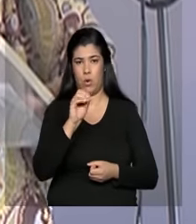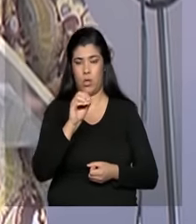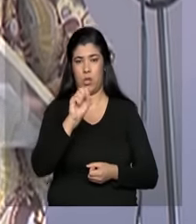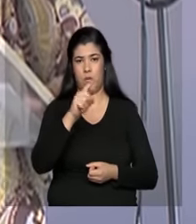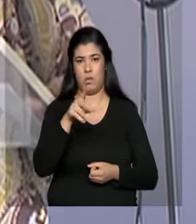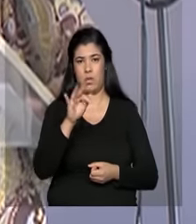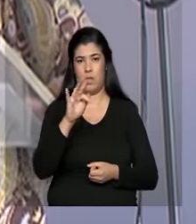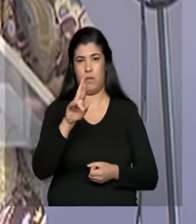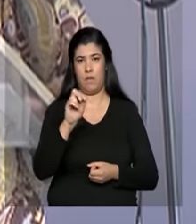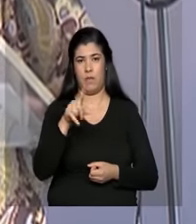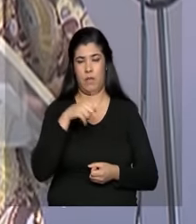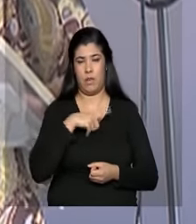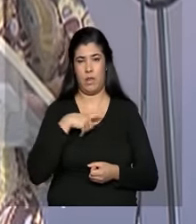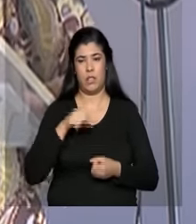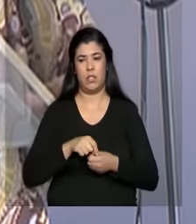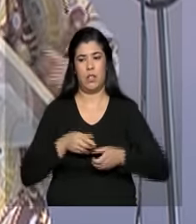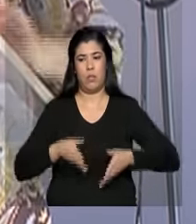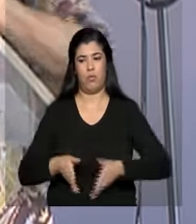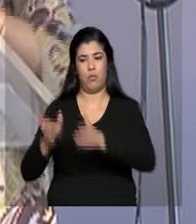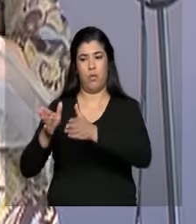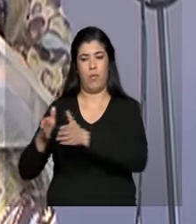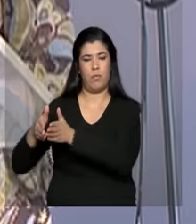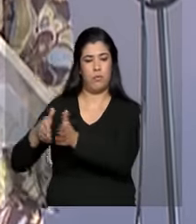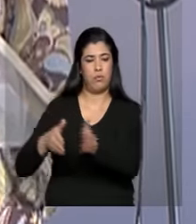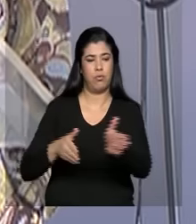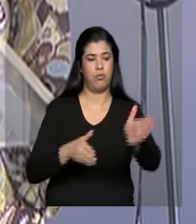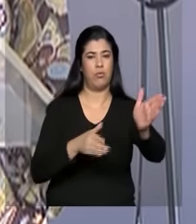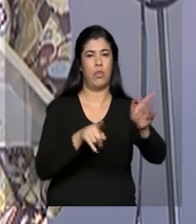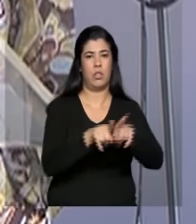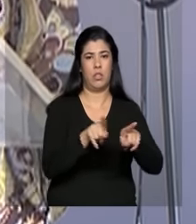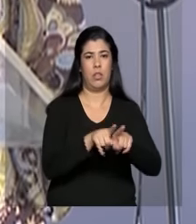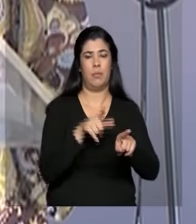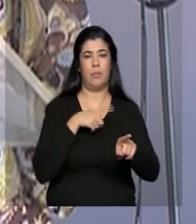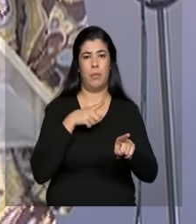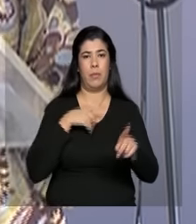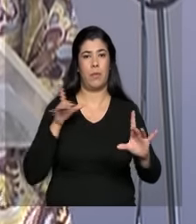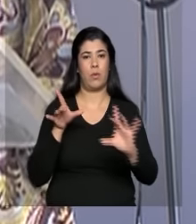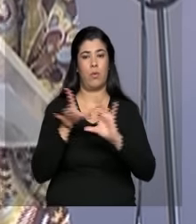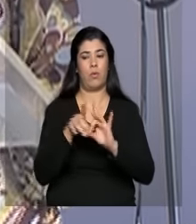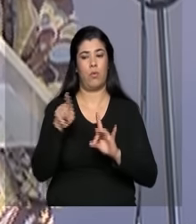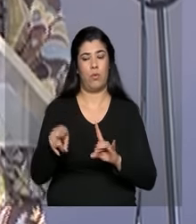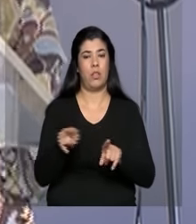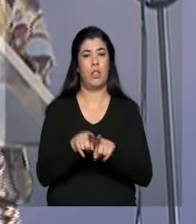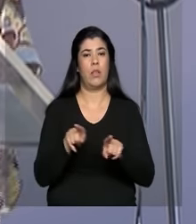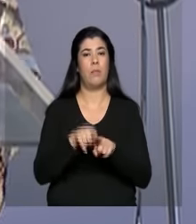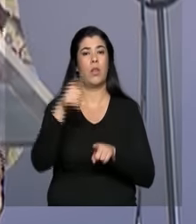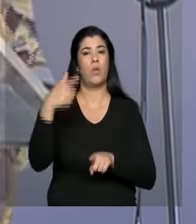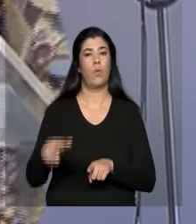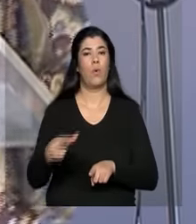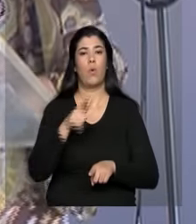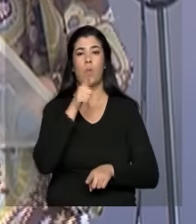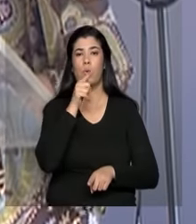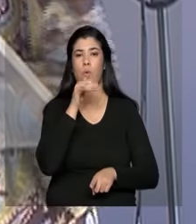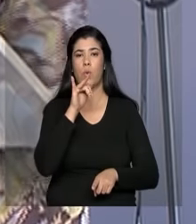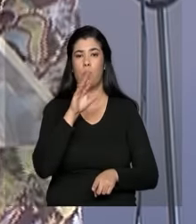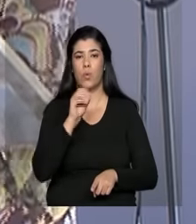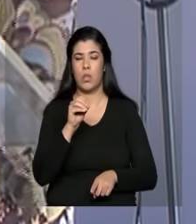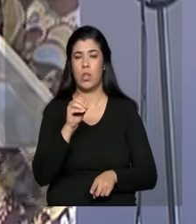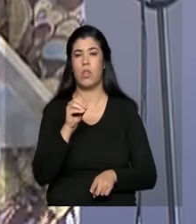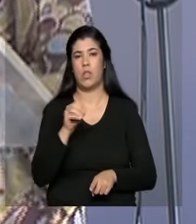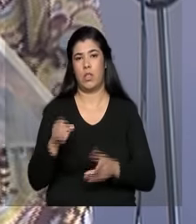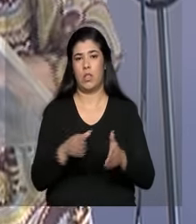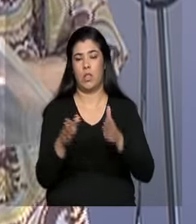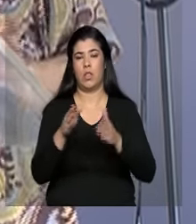pediu, nós vamos ter de fazer também. Ligar o Rio Tocantins ao Rio São Francisco,